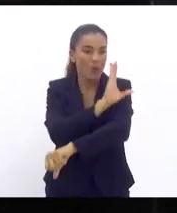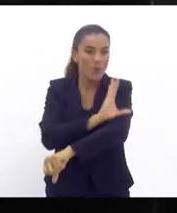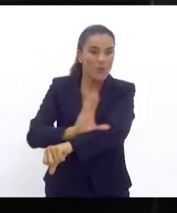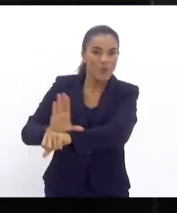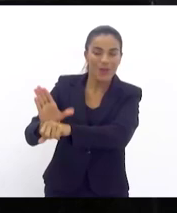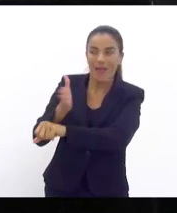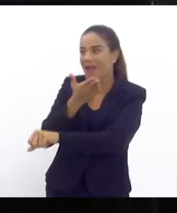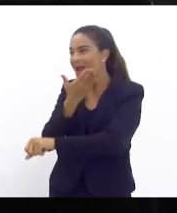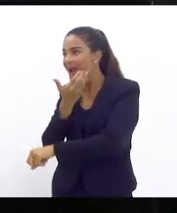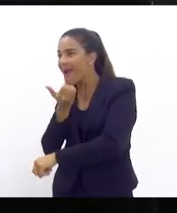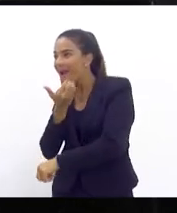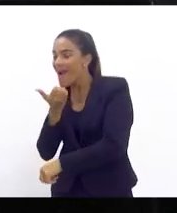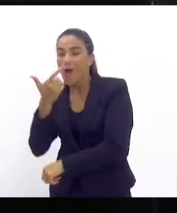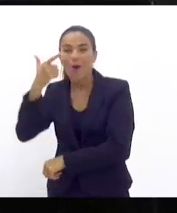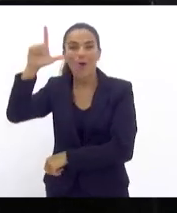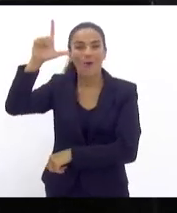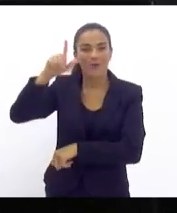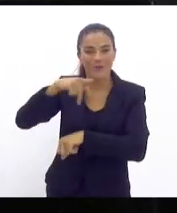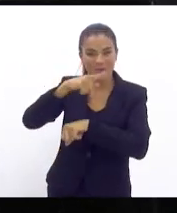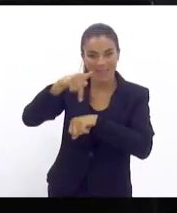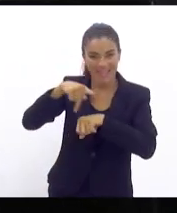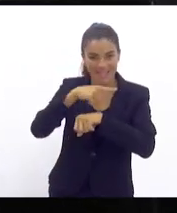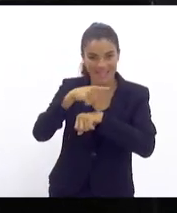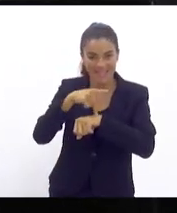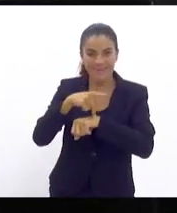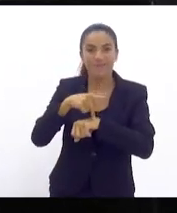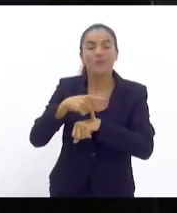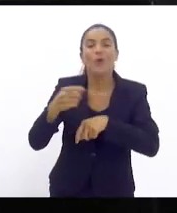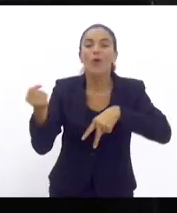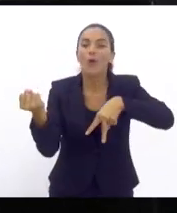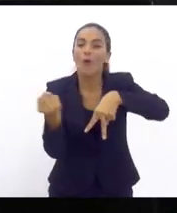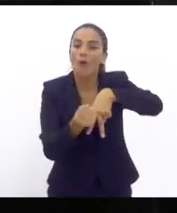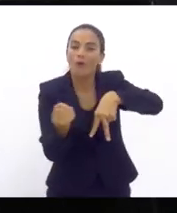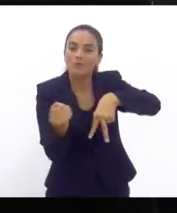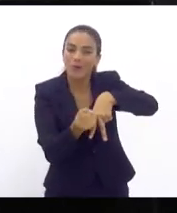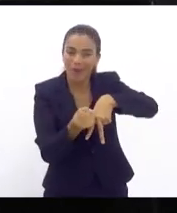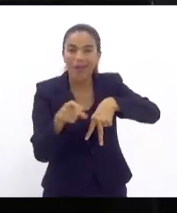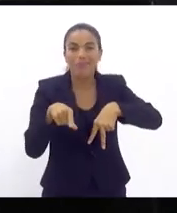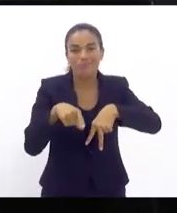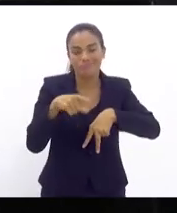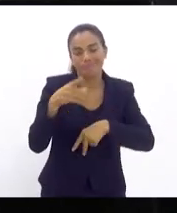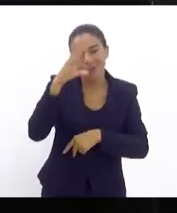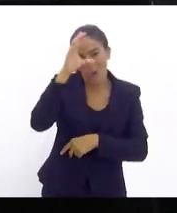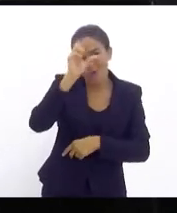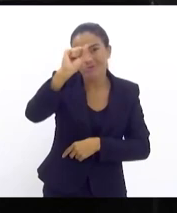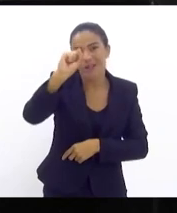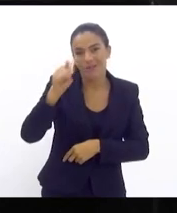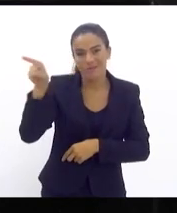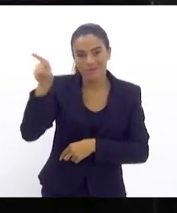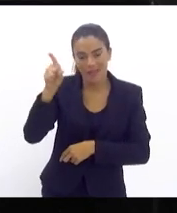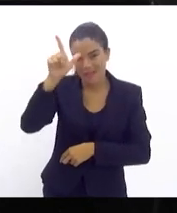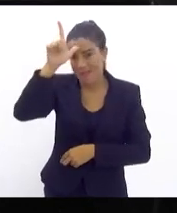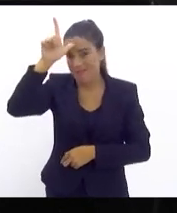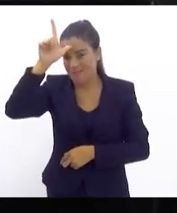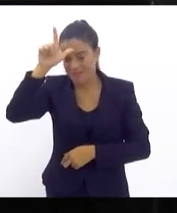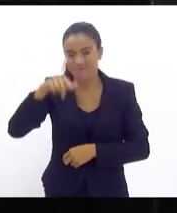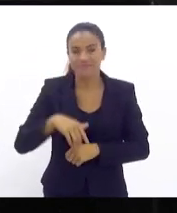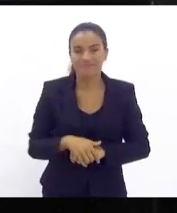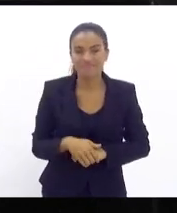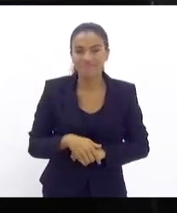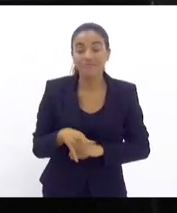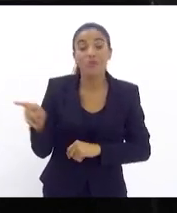país. Em parceria com o consulado da Alemanha, essa escola permite que os nossos jovens possam